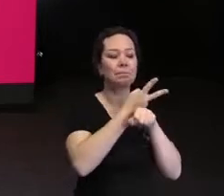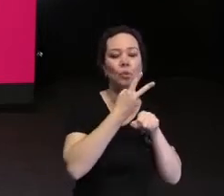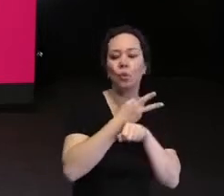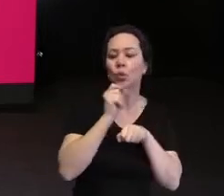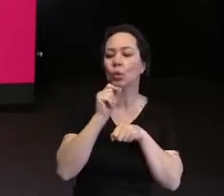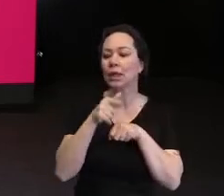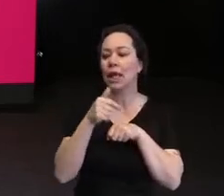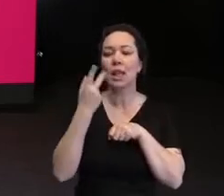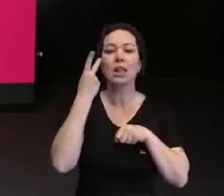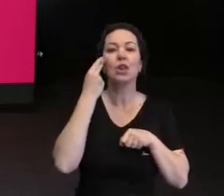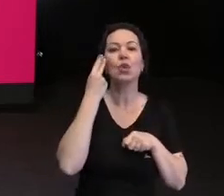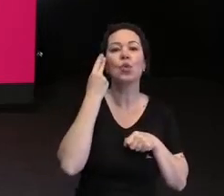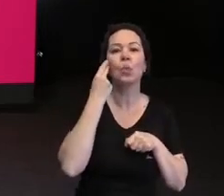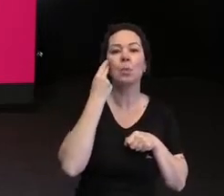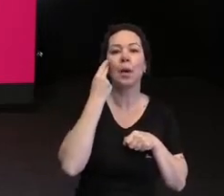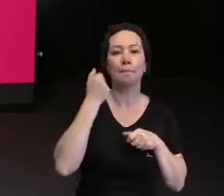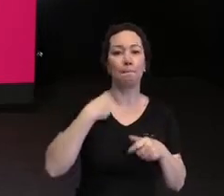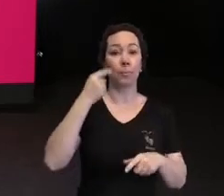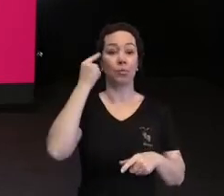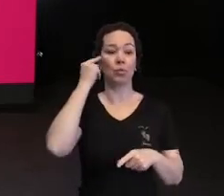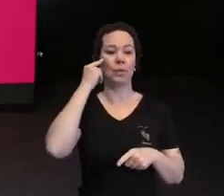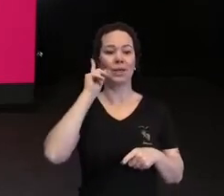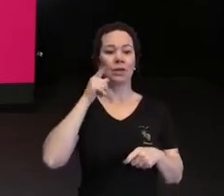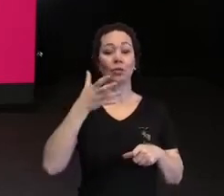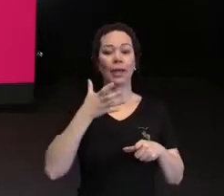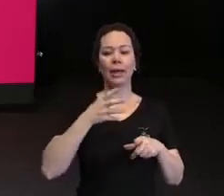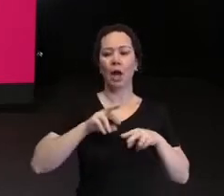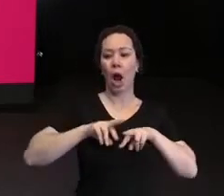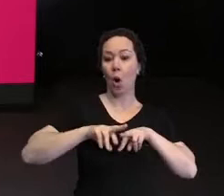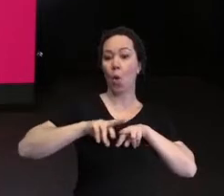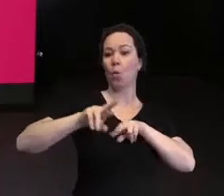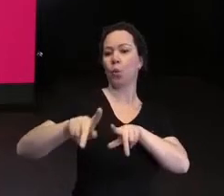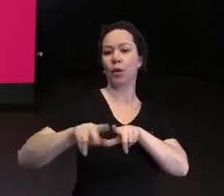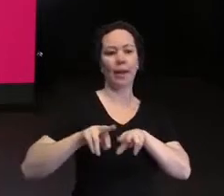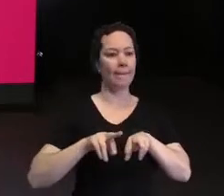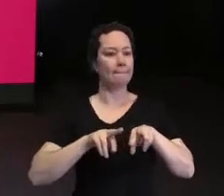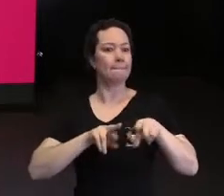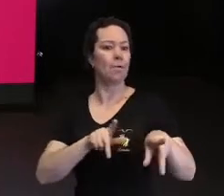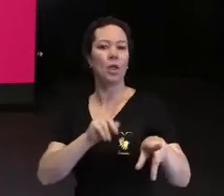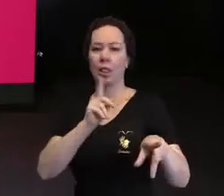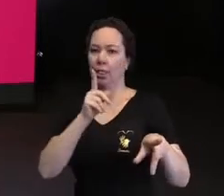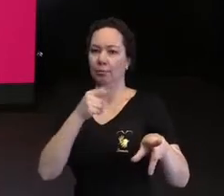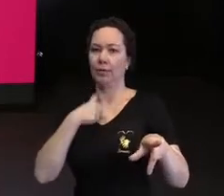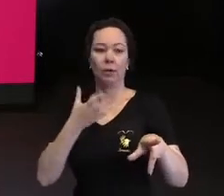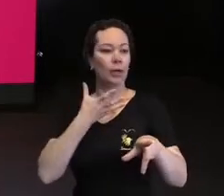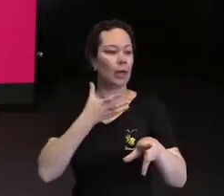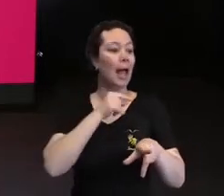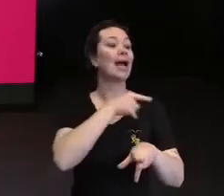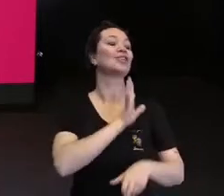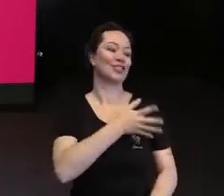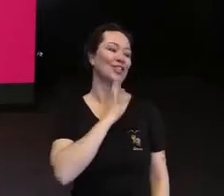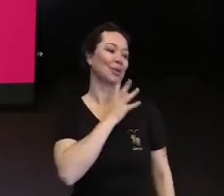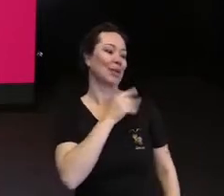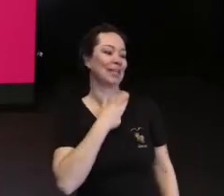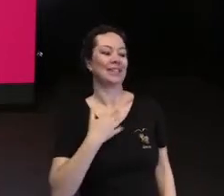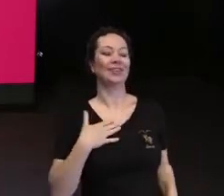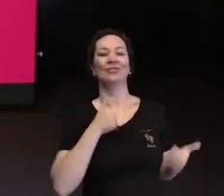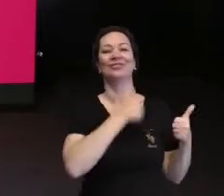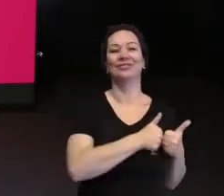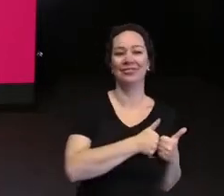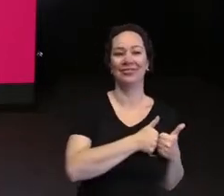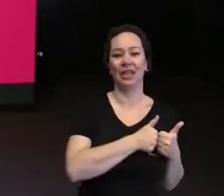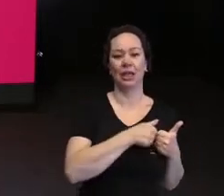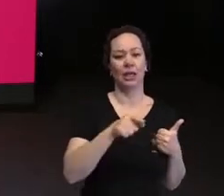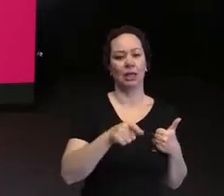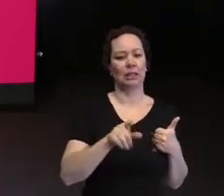afastando daquilo que é muito diferente. Ou seja, de tudo aquilo que eu não vivi, o nosso cérebro julga como sendo